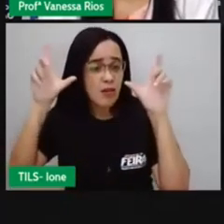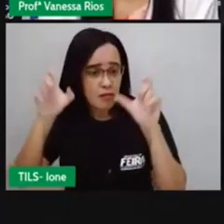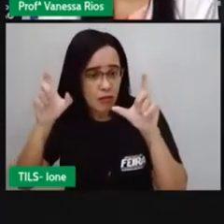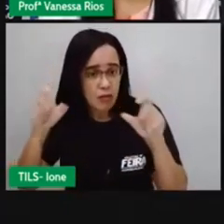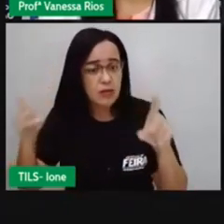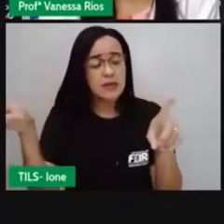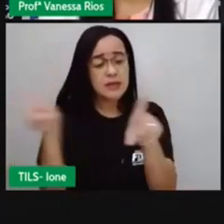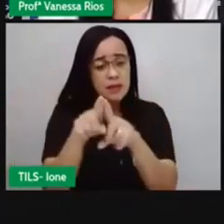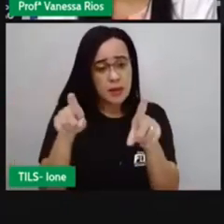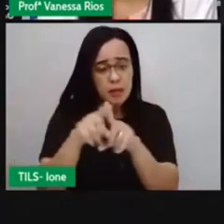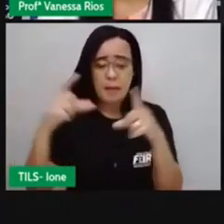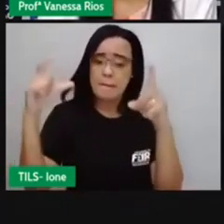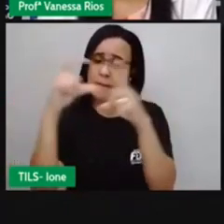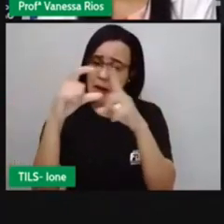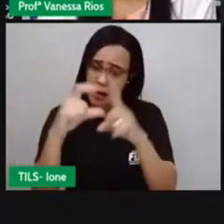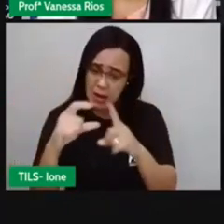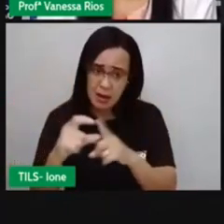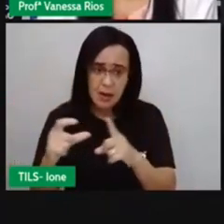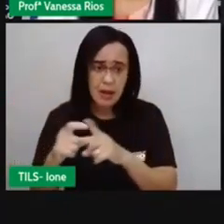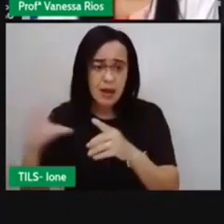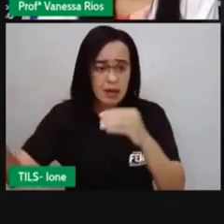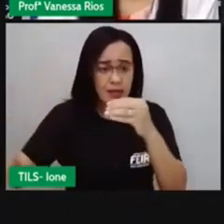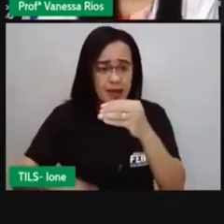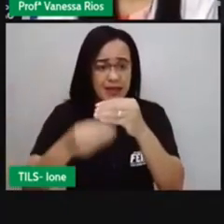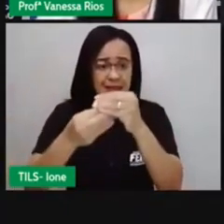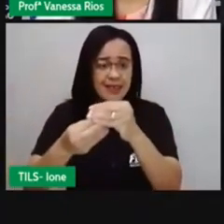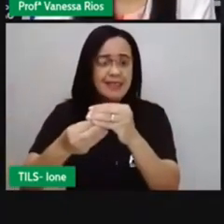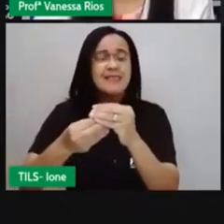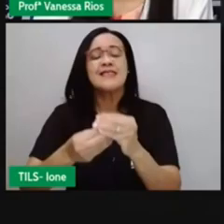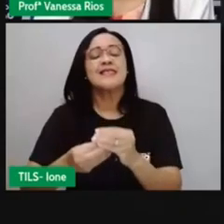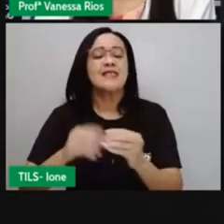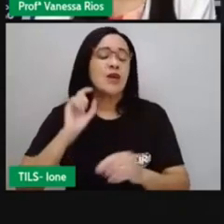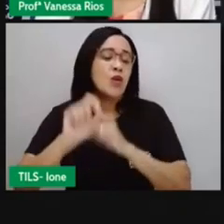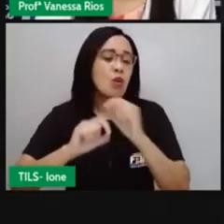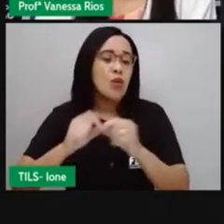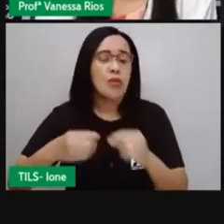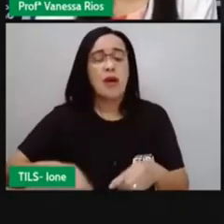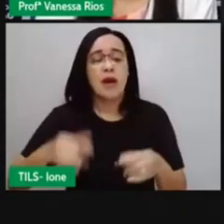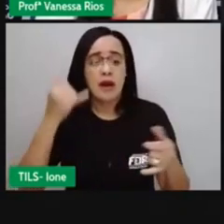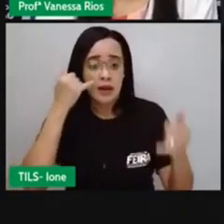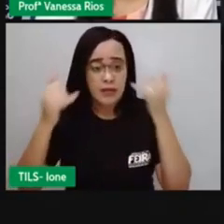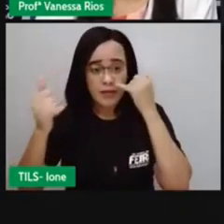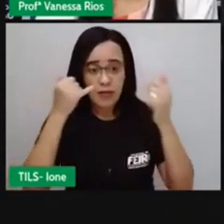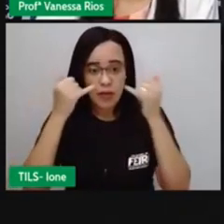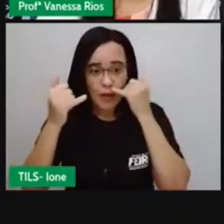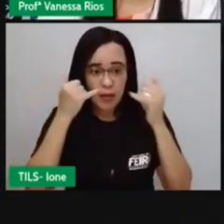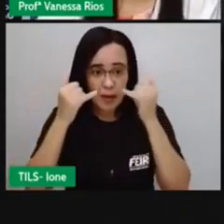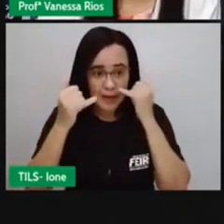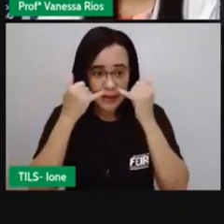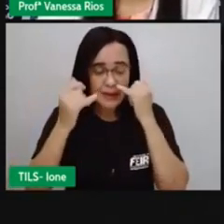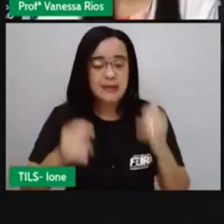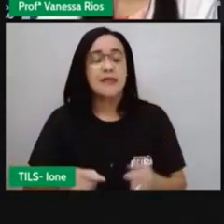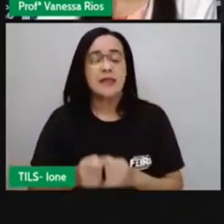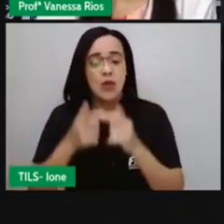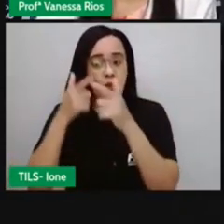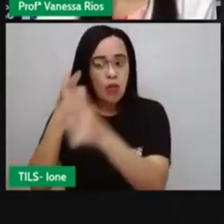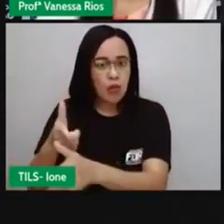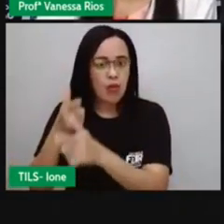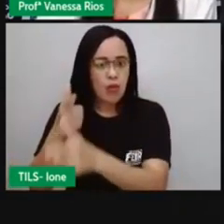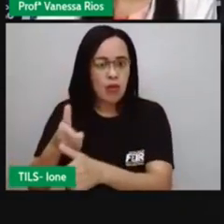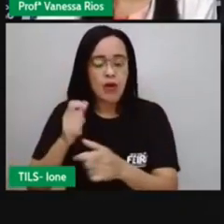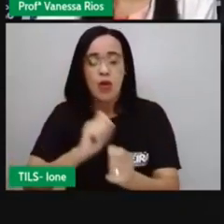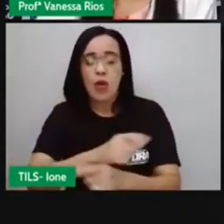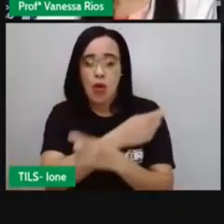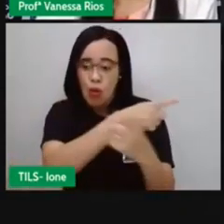podem aparecer, complementando as informações e a crítica, né? A mensagem que o cartoon quer